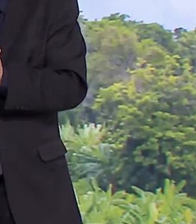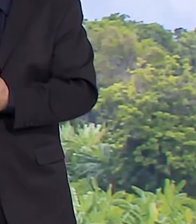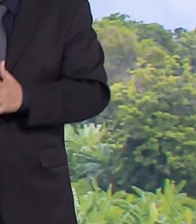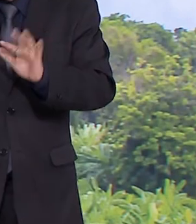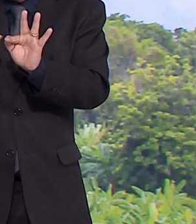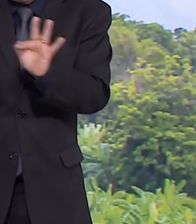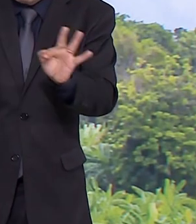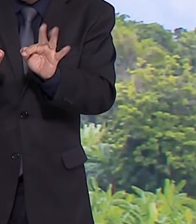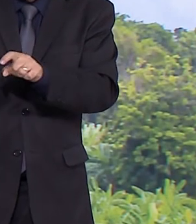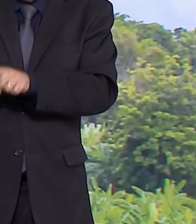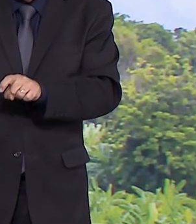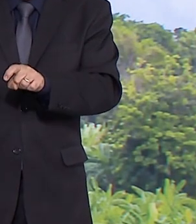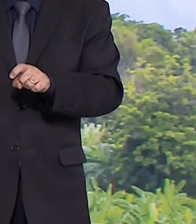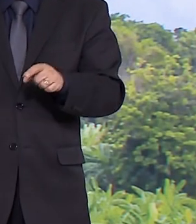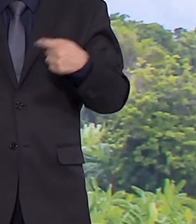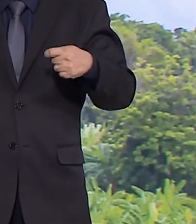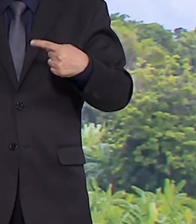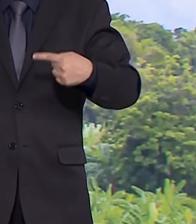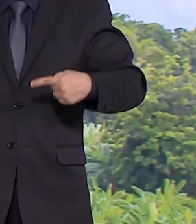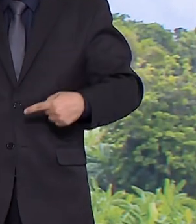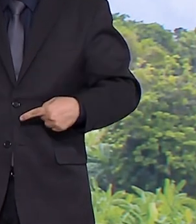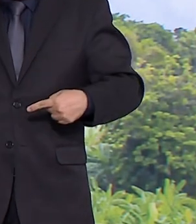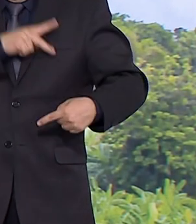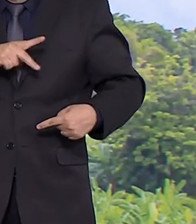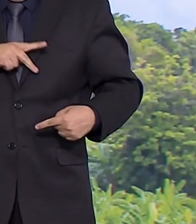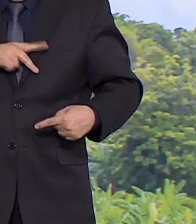de políticas públicas e elas virão.